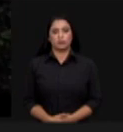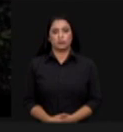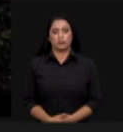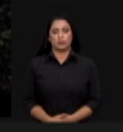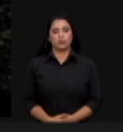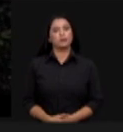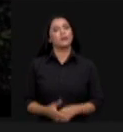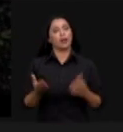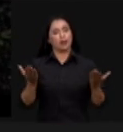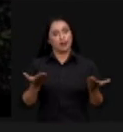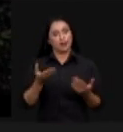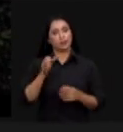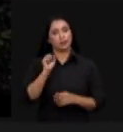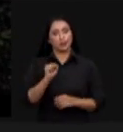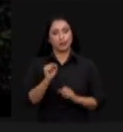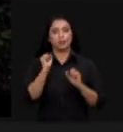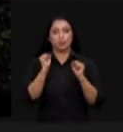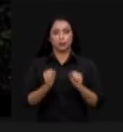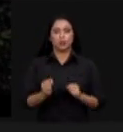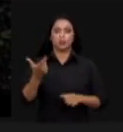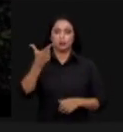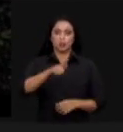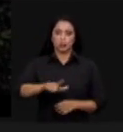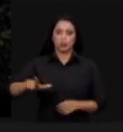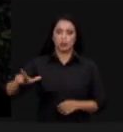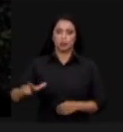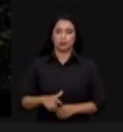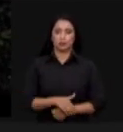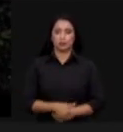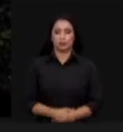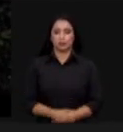Agora sim podemos prosseguir Sr. Frank